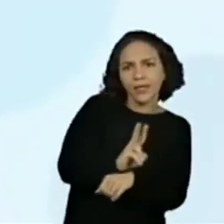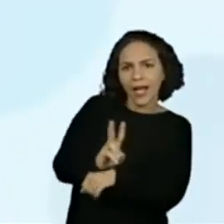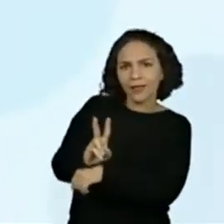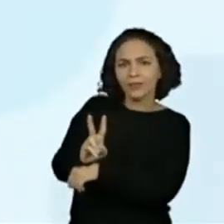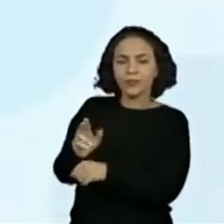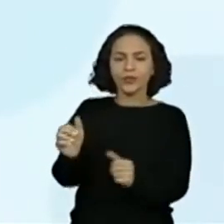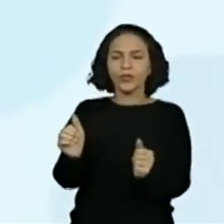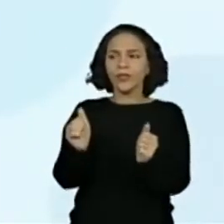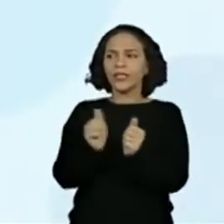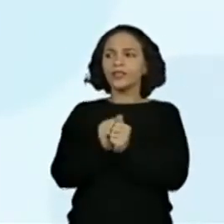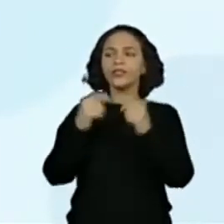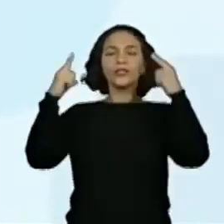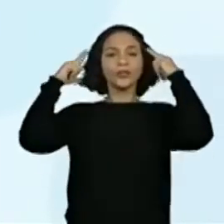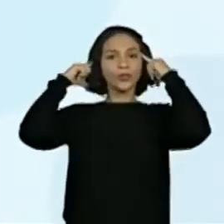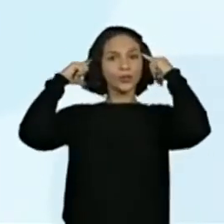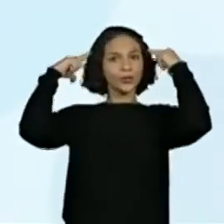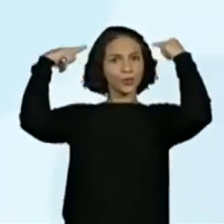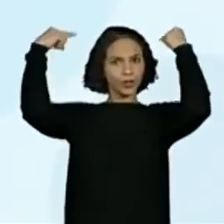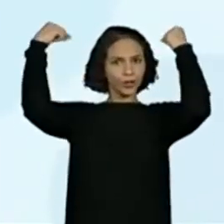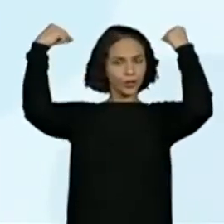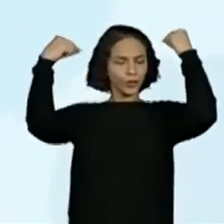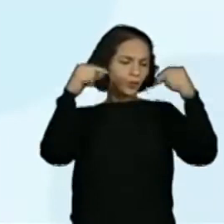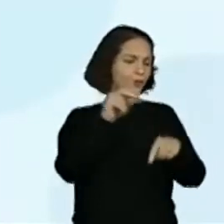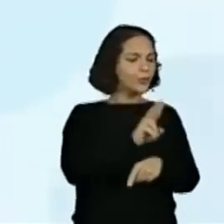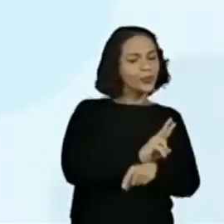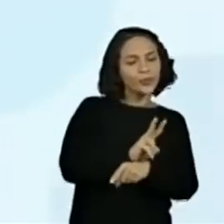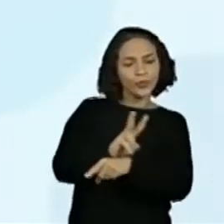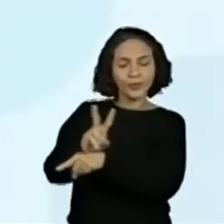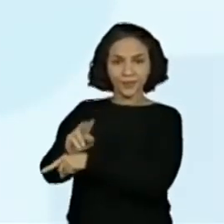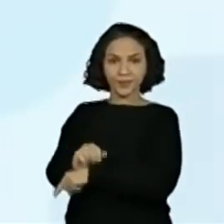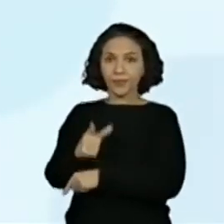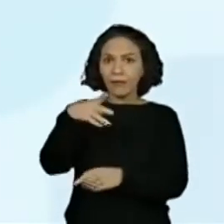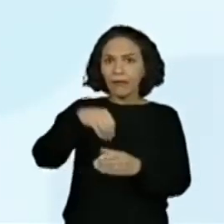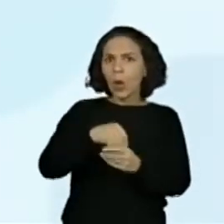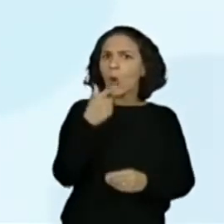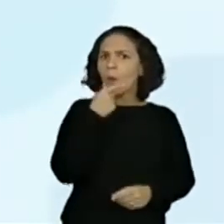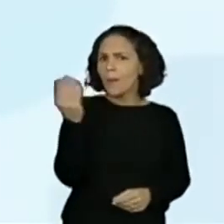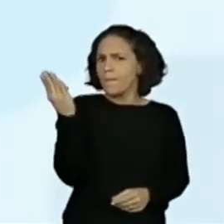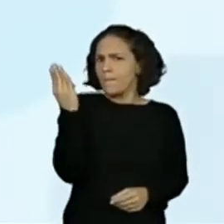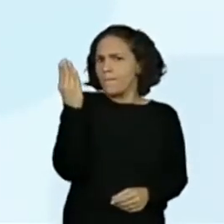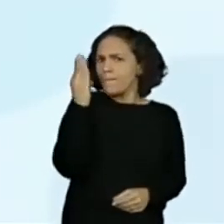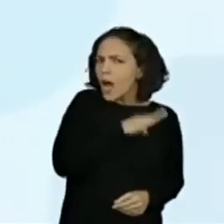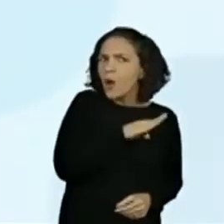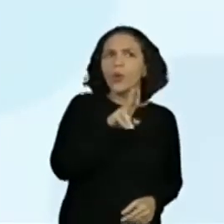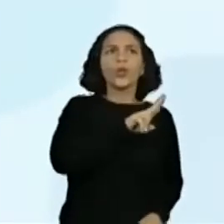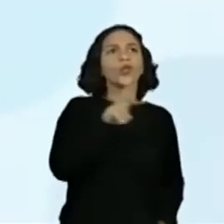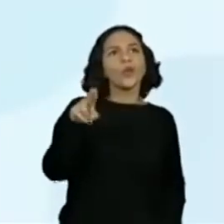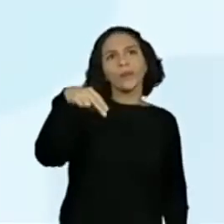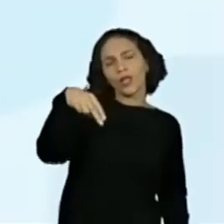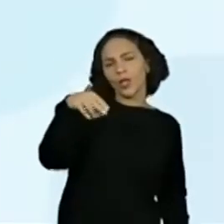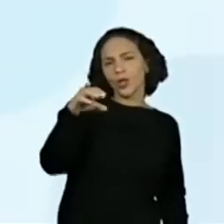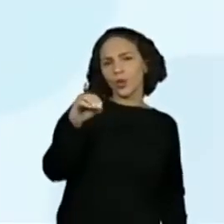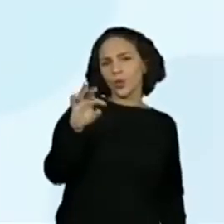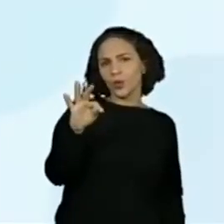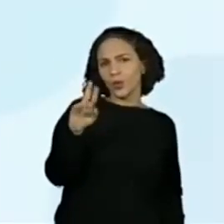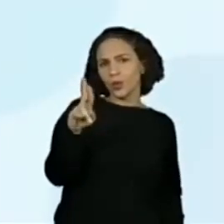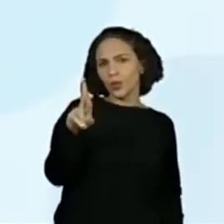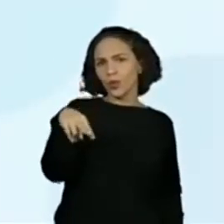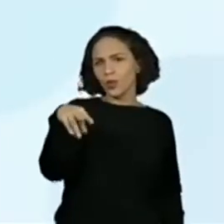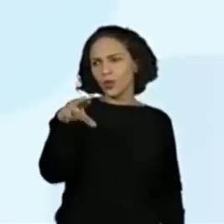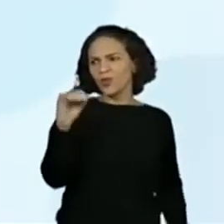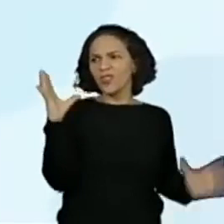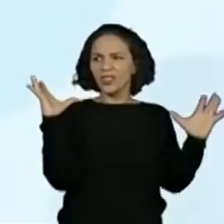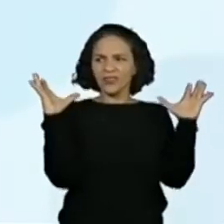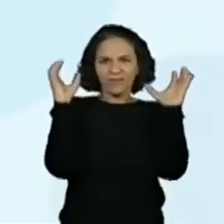duendes. No reino havia um vilão chamado Noturno, que tentava causar problemas no